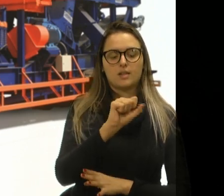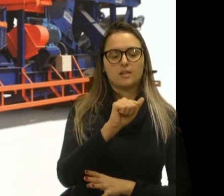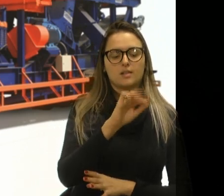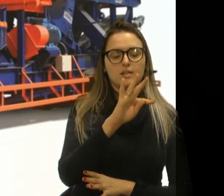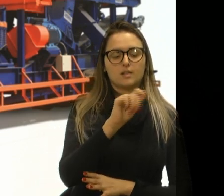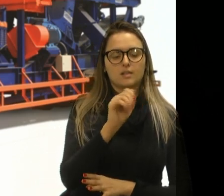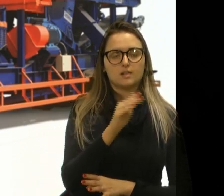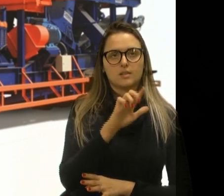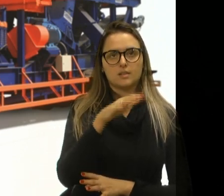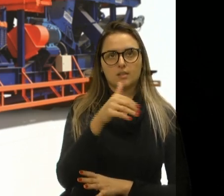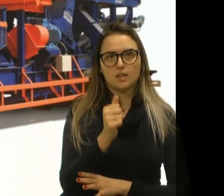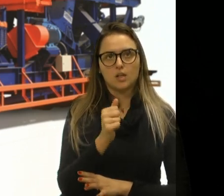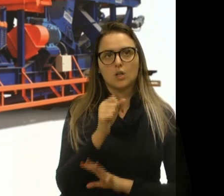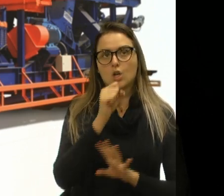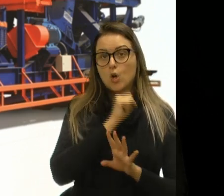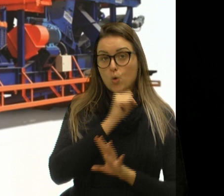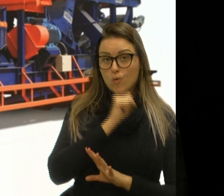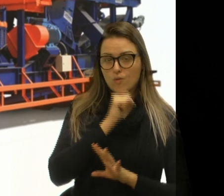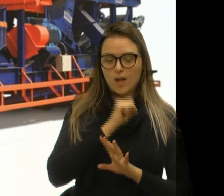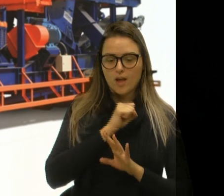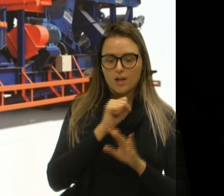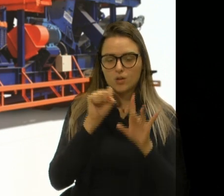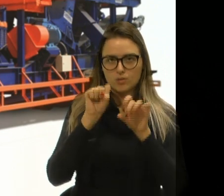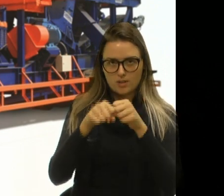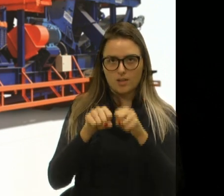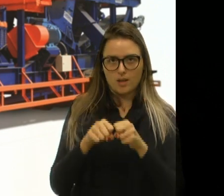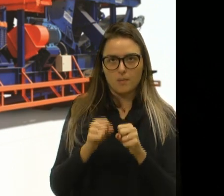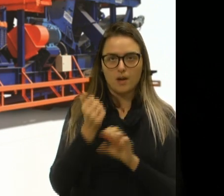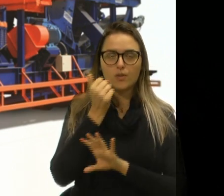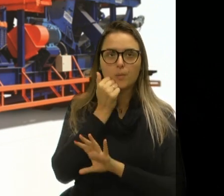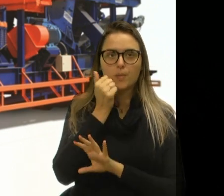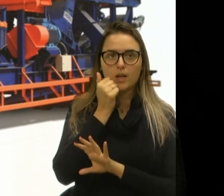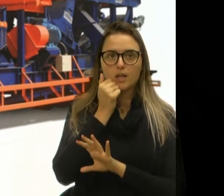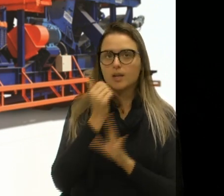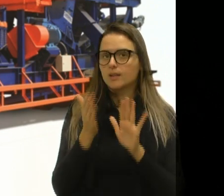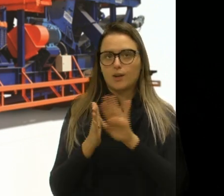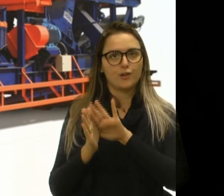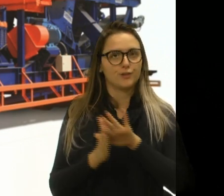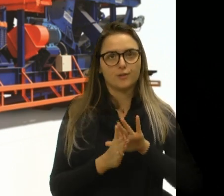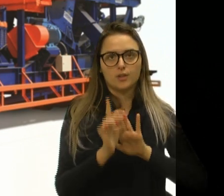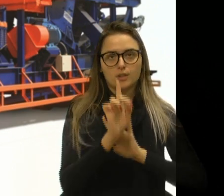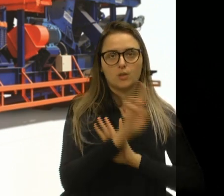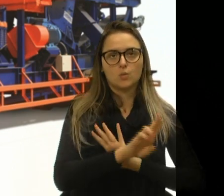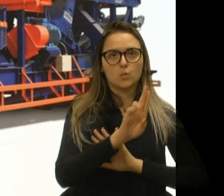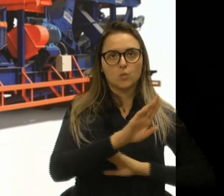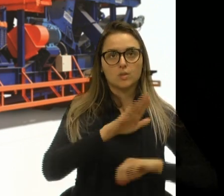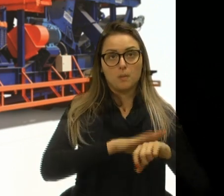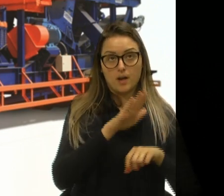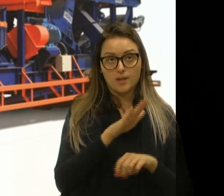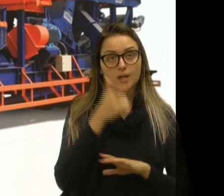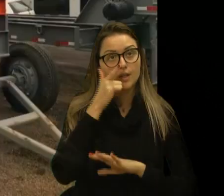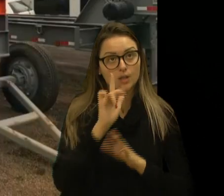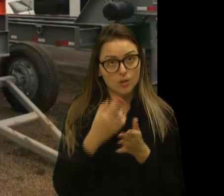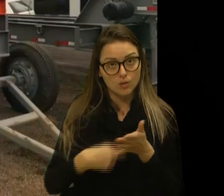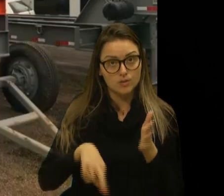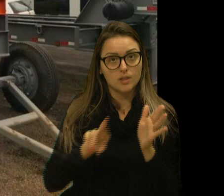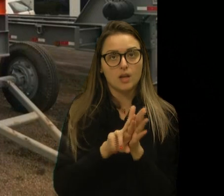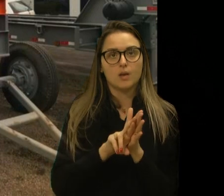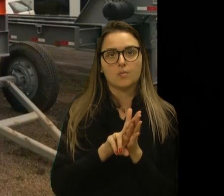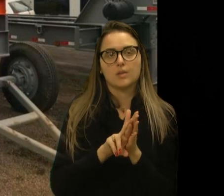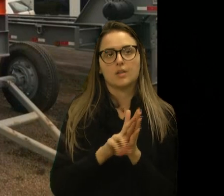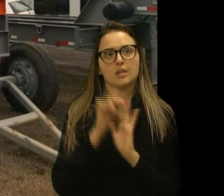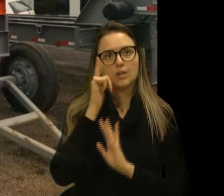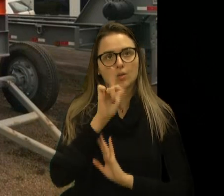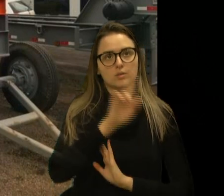atual, antigo, que foi, que foi, desativado, que ele, que seja ampliado, que ele seja